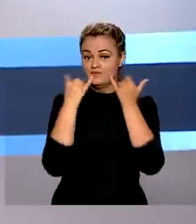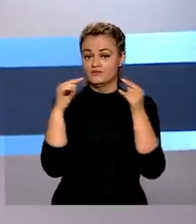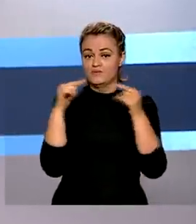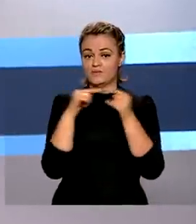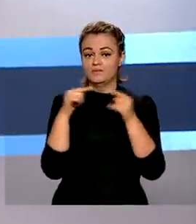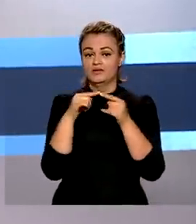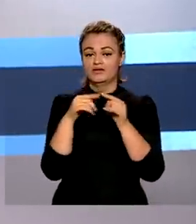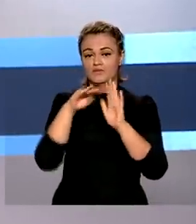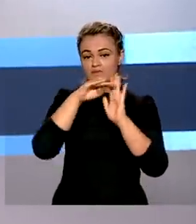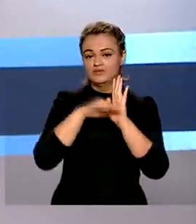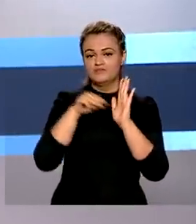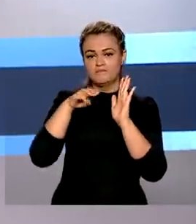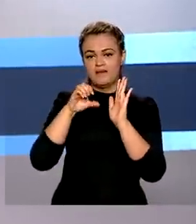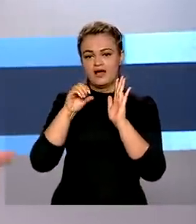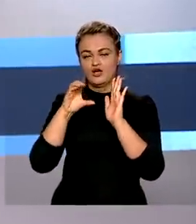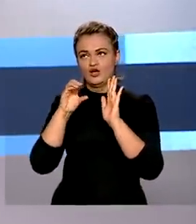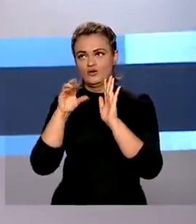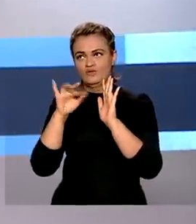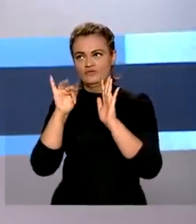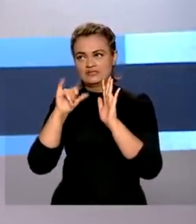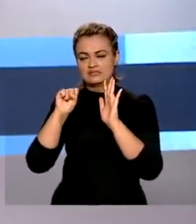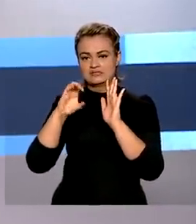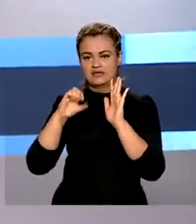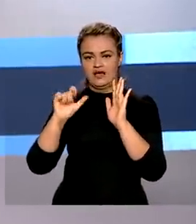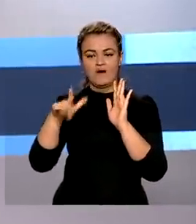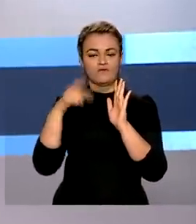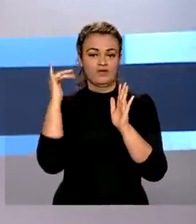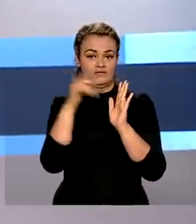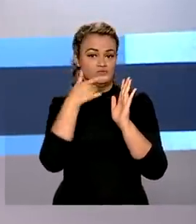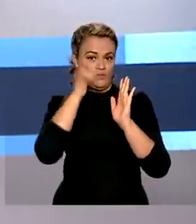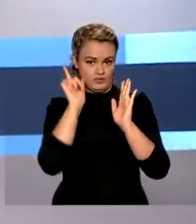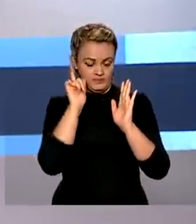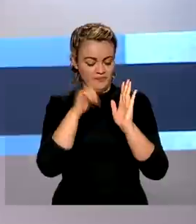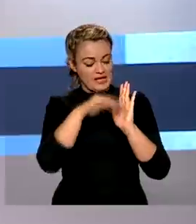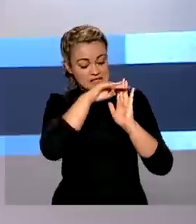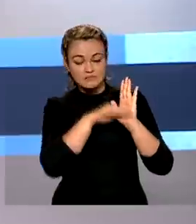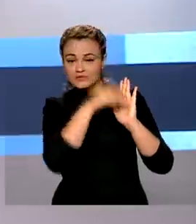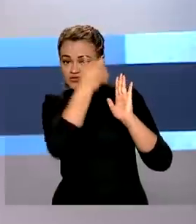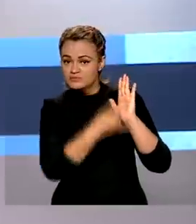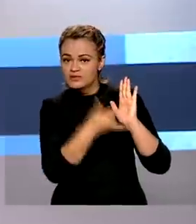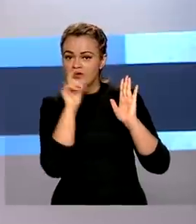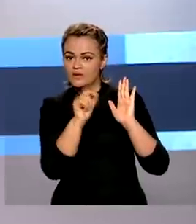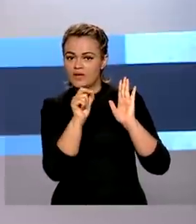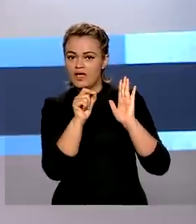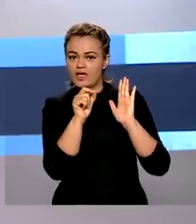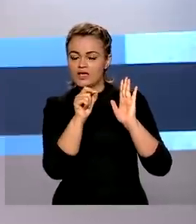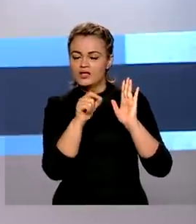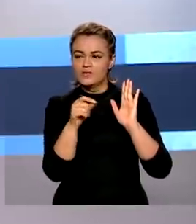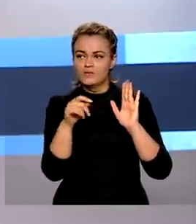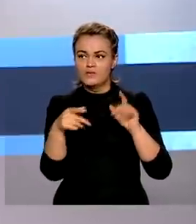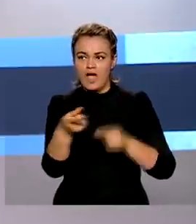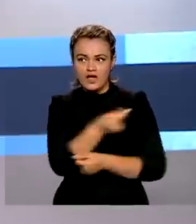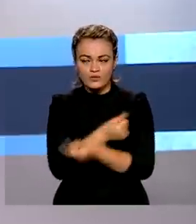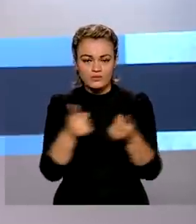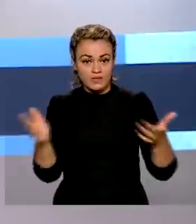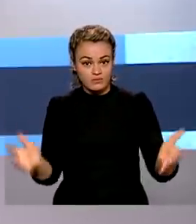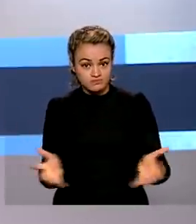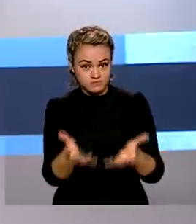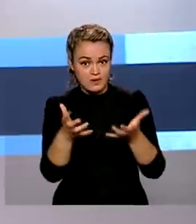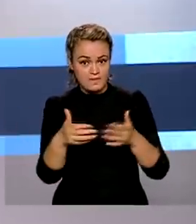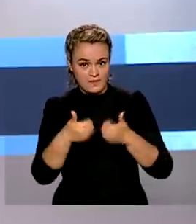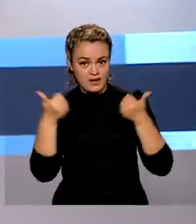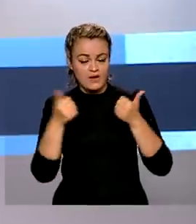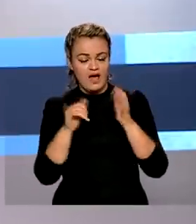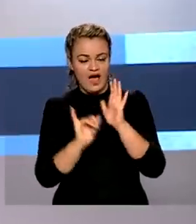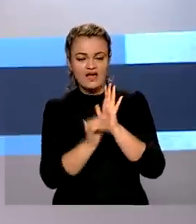parte do boletim macrofiscal divulgado nesta quarta-feira. O boletim também informa que por conta do reaquecimento do setor econômico, a